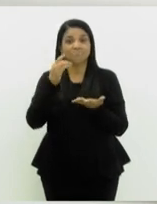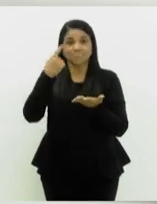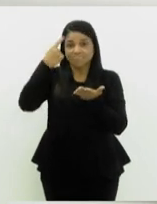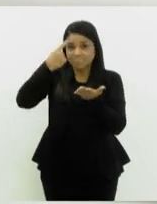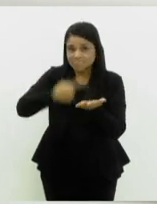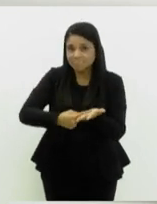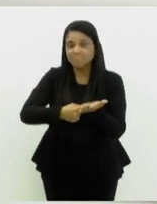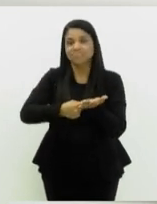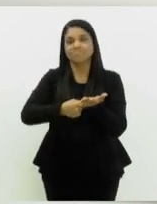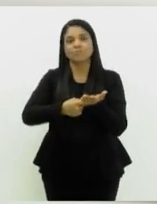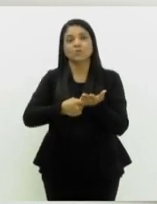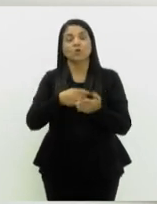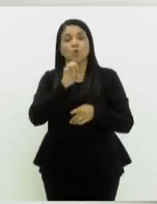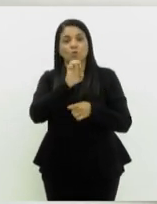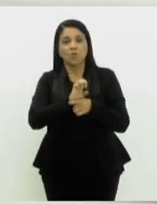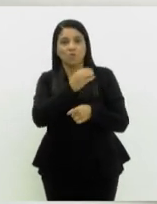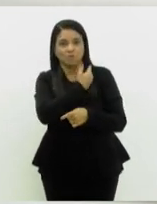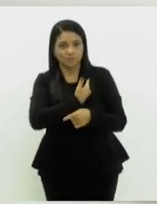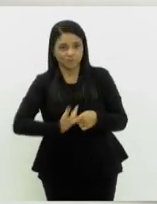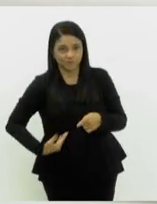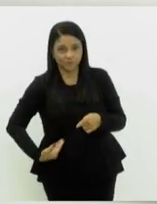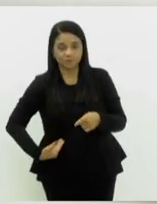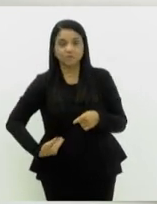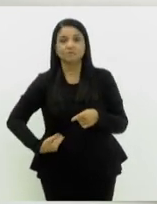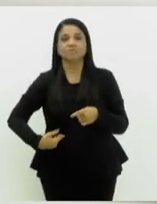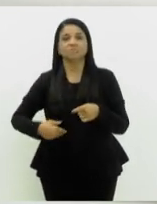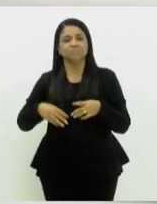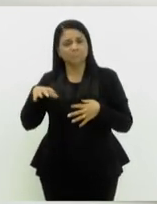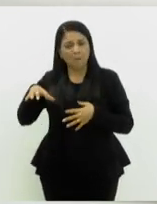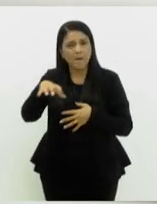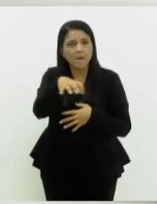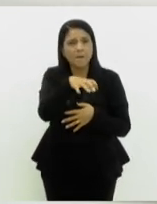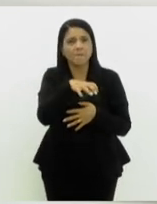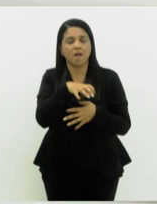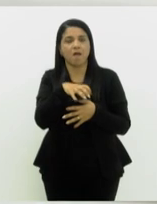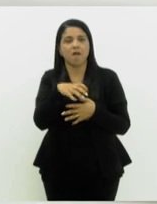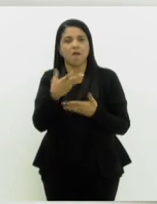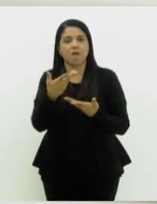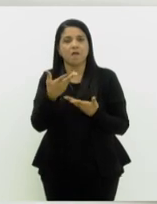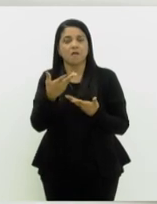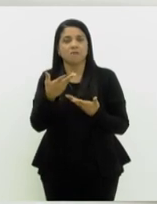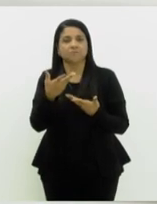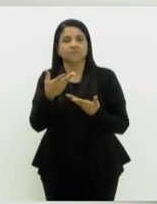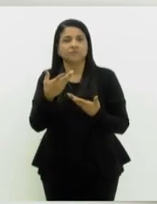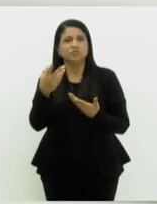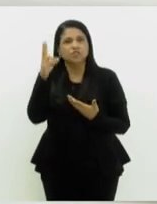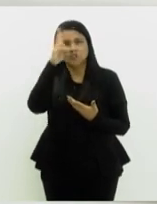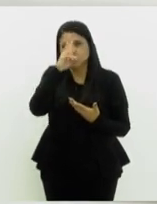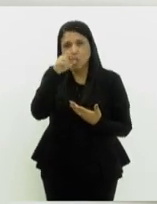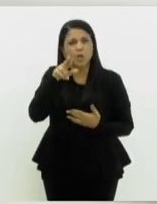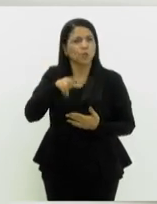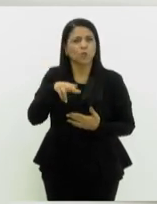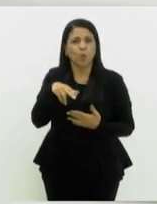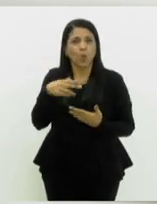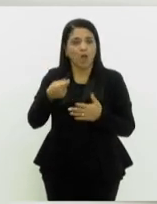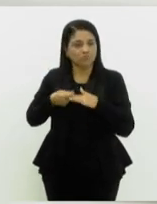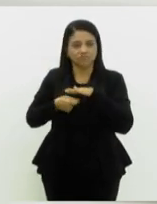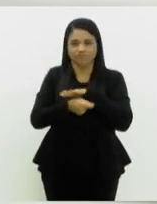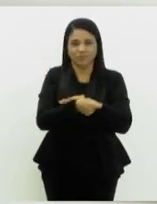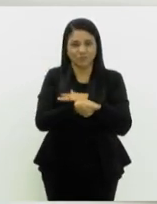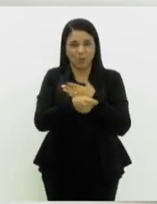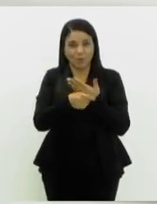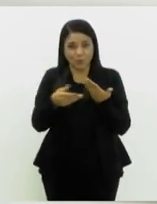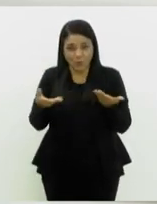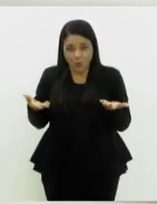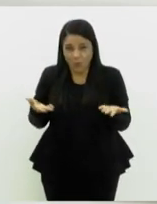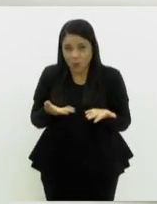compromisso do governo do Estado com toda a cadeia produtiva do setor. Nunca na história tivemos tanto apoio e investimento no turismo como